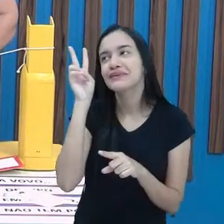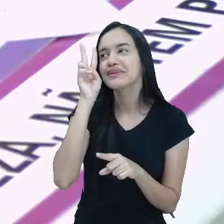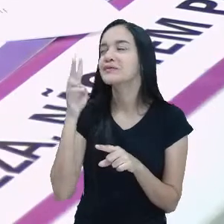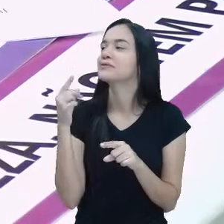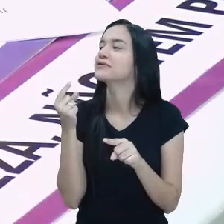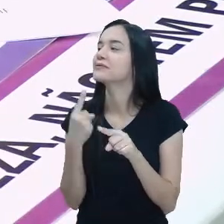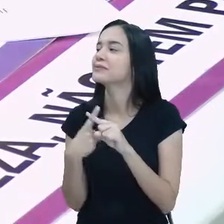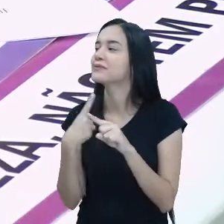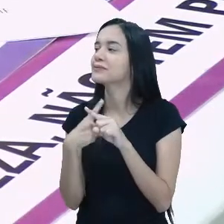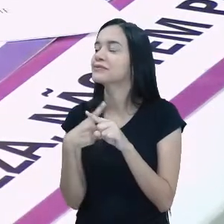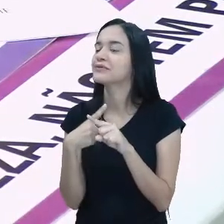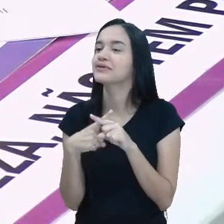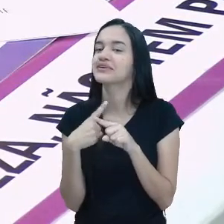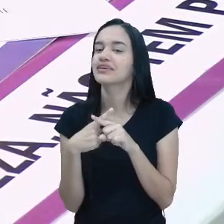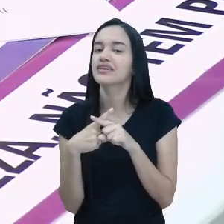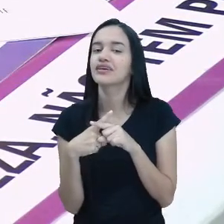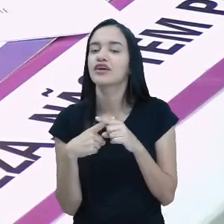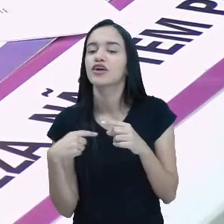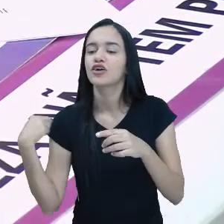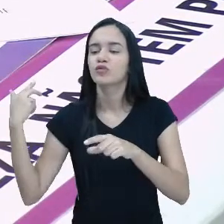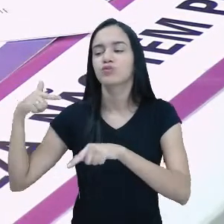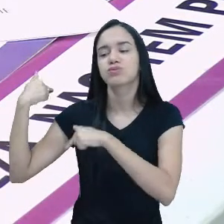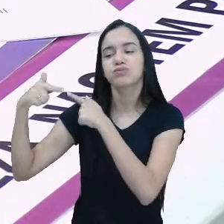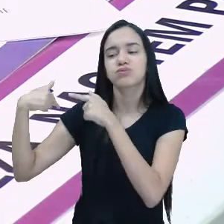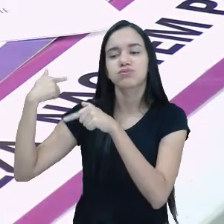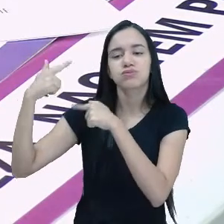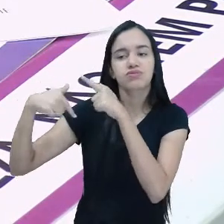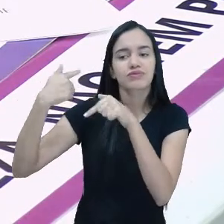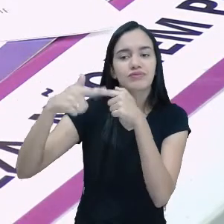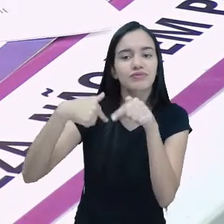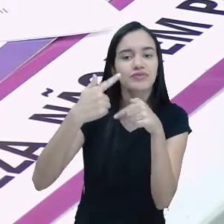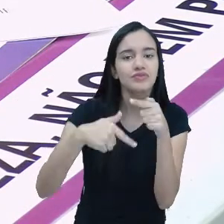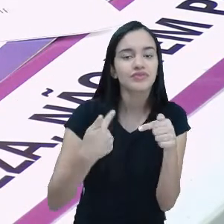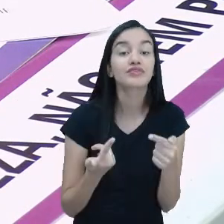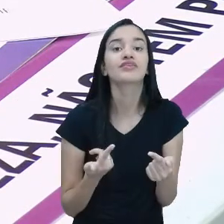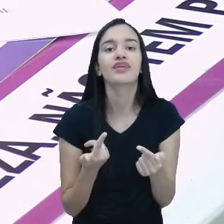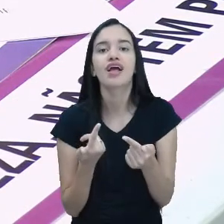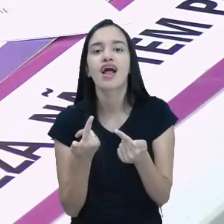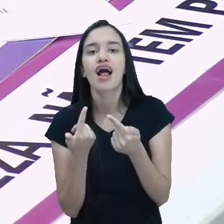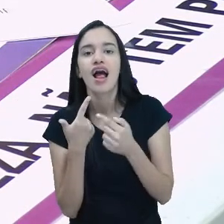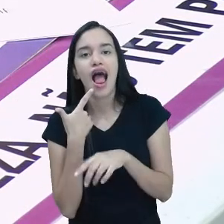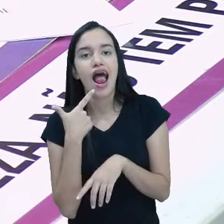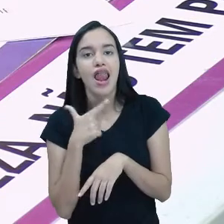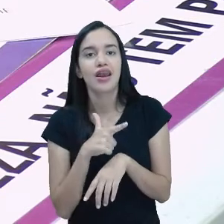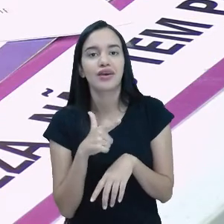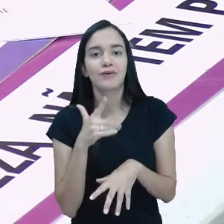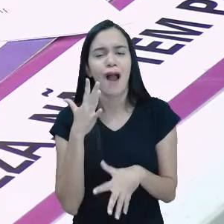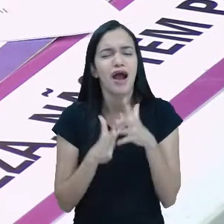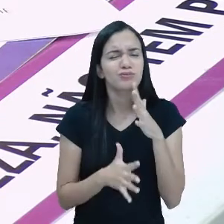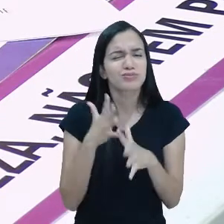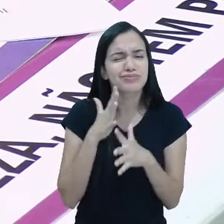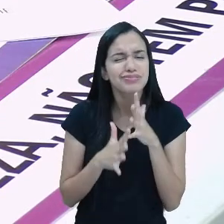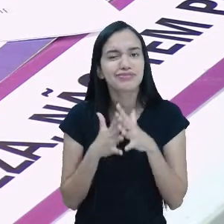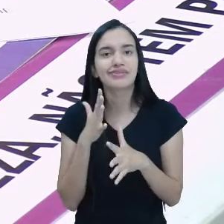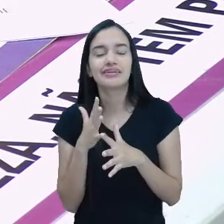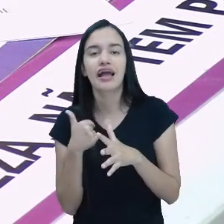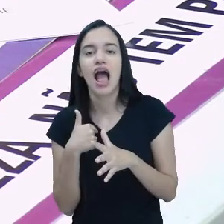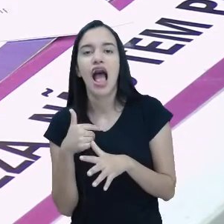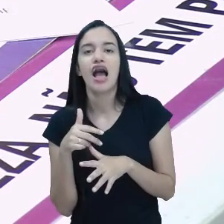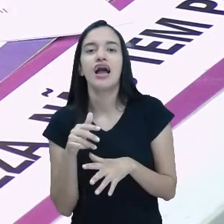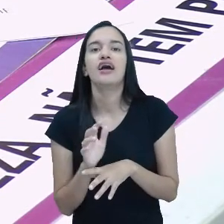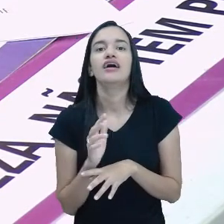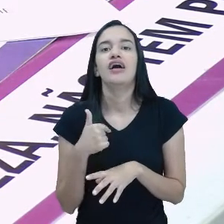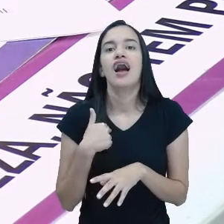eu acho que em tudo que vai passando de geração em geração, termina a língua, fica travando. Aí eu escutava